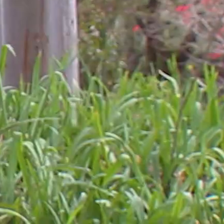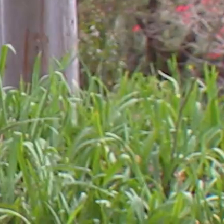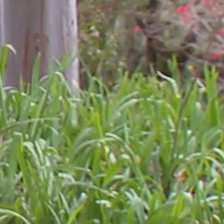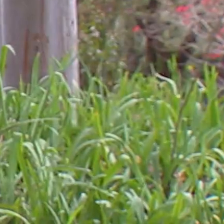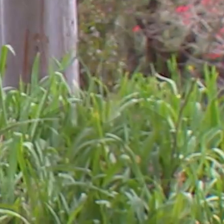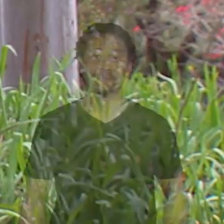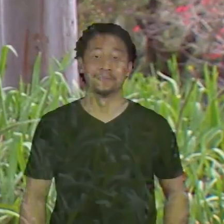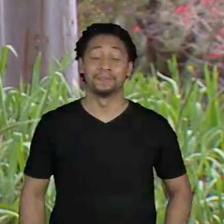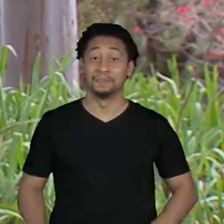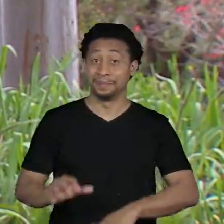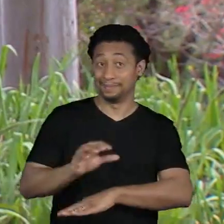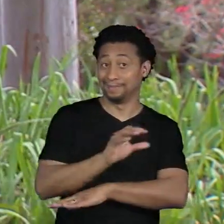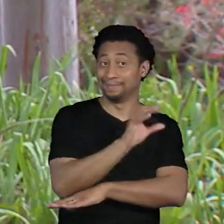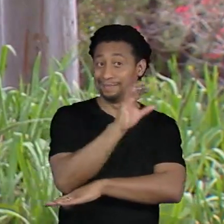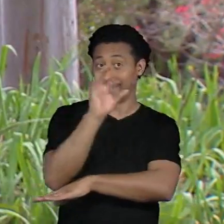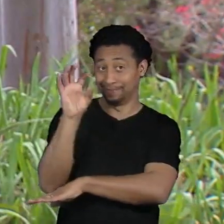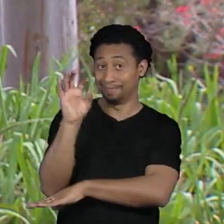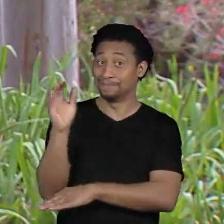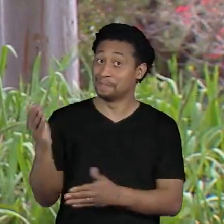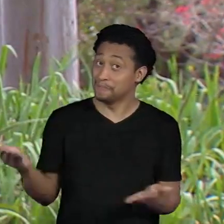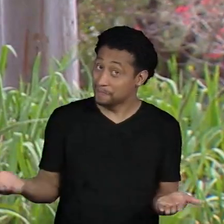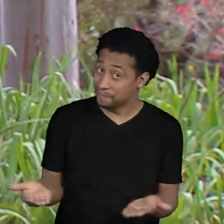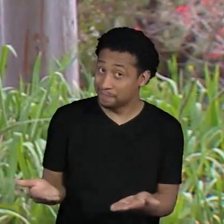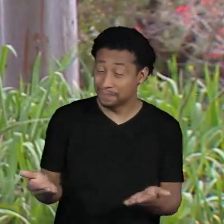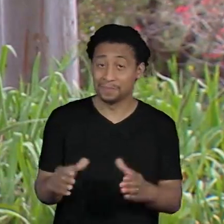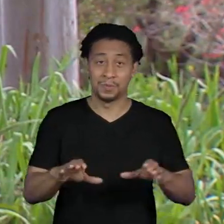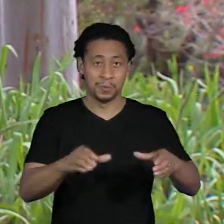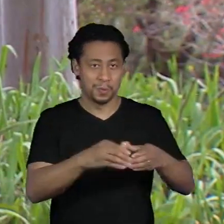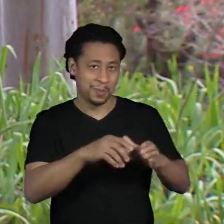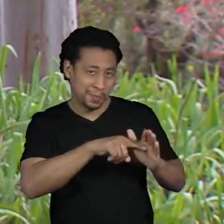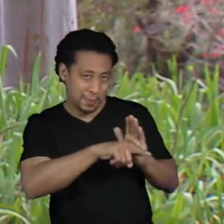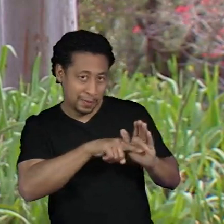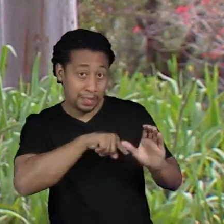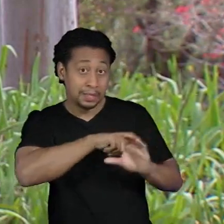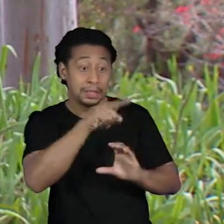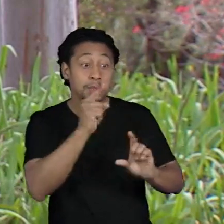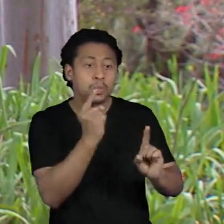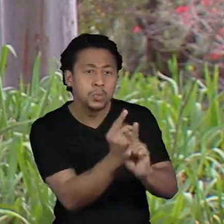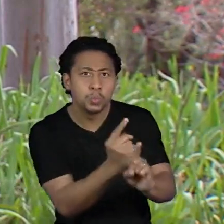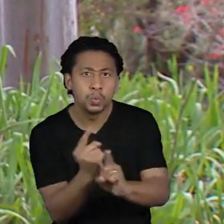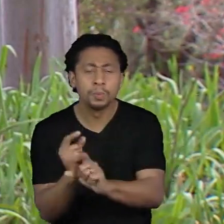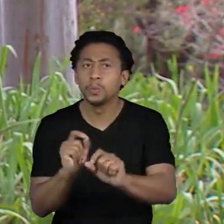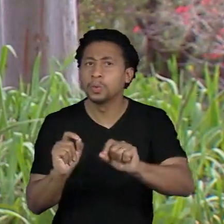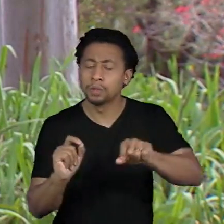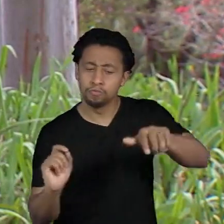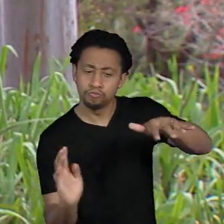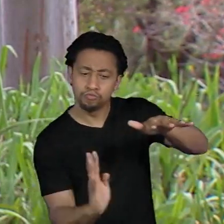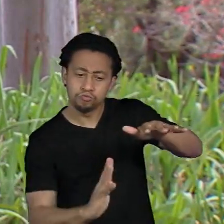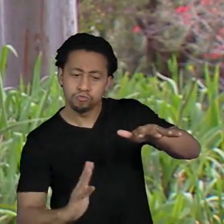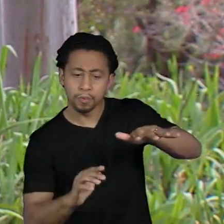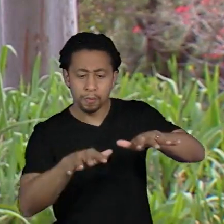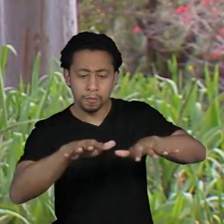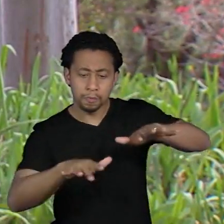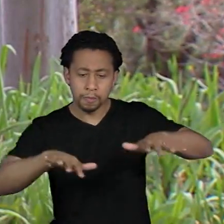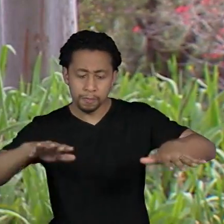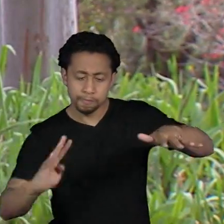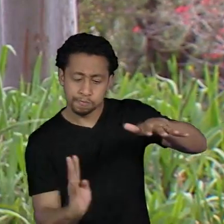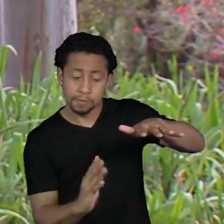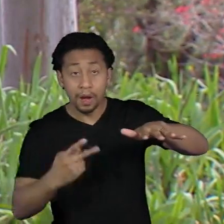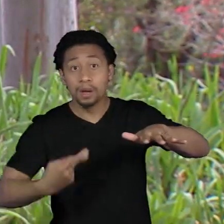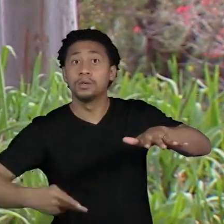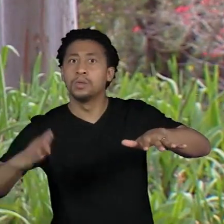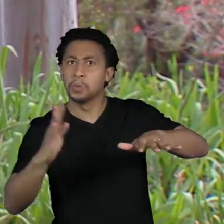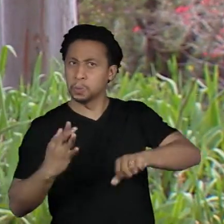No Repórter Eco de hoje Cientistas descobrem que os corais brasileiros são mais resistentes